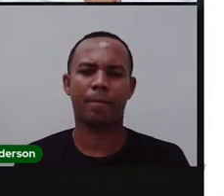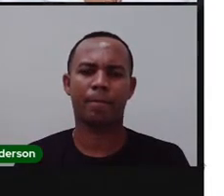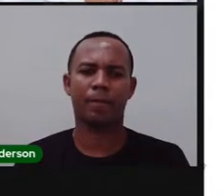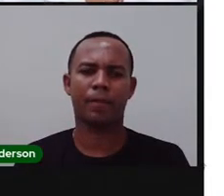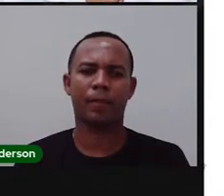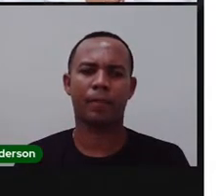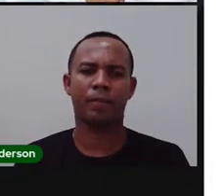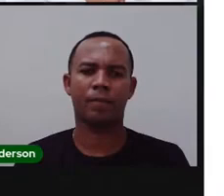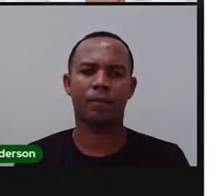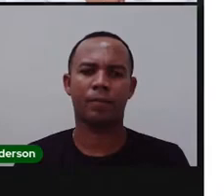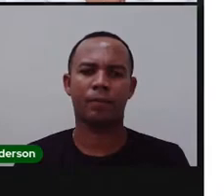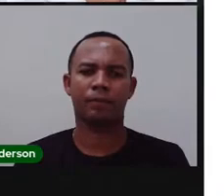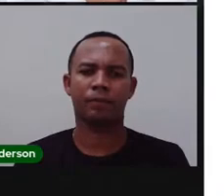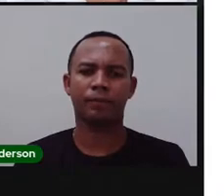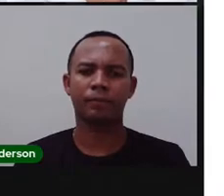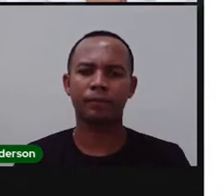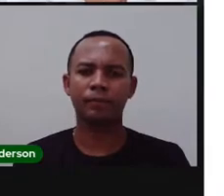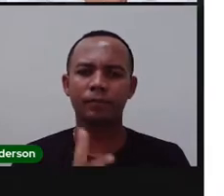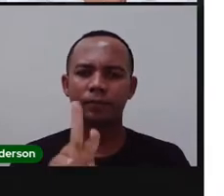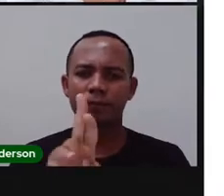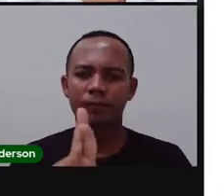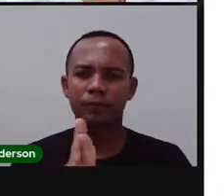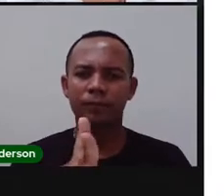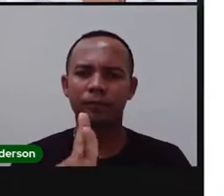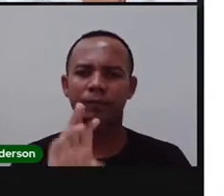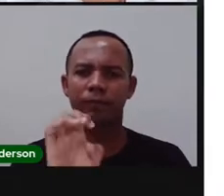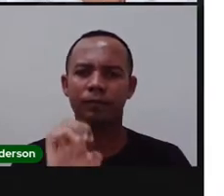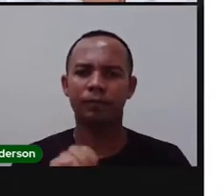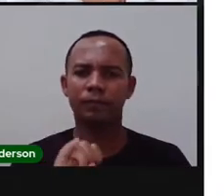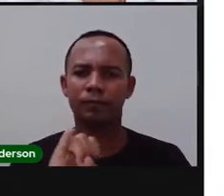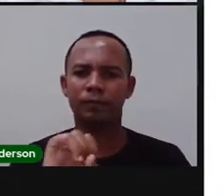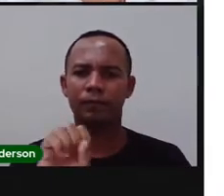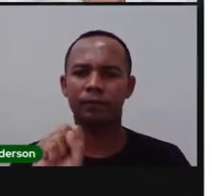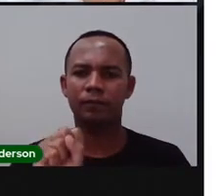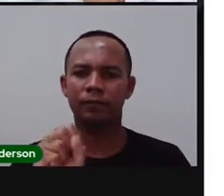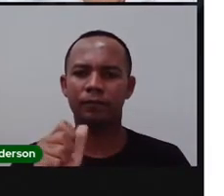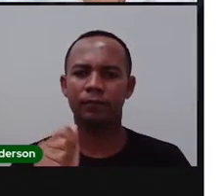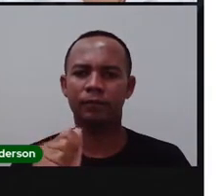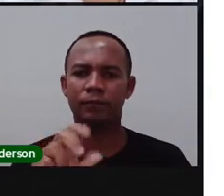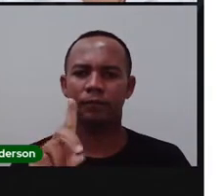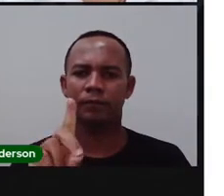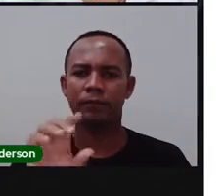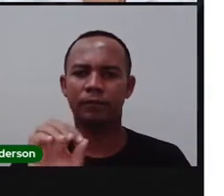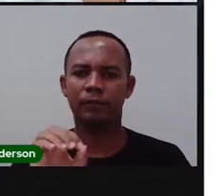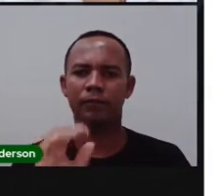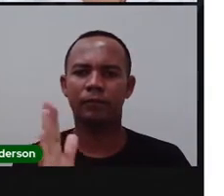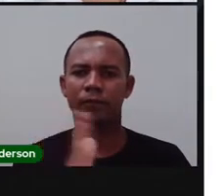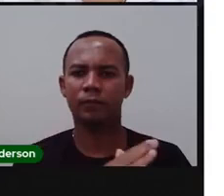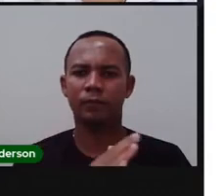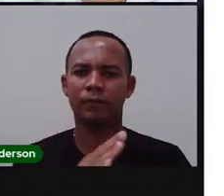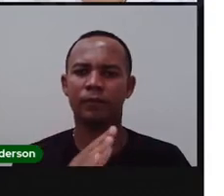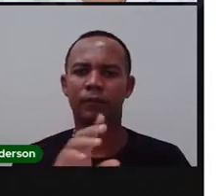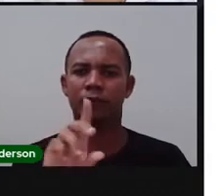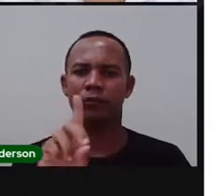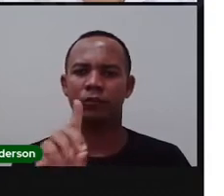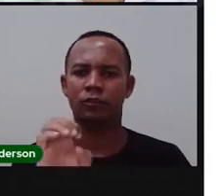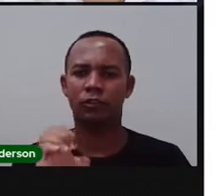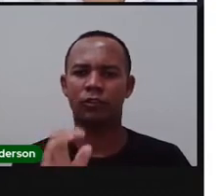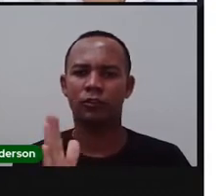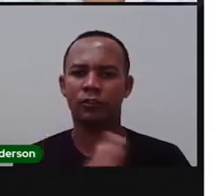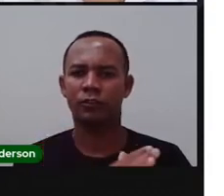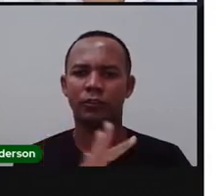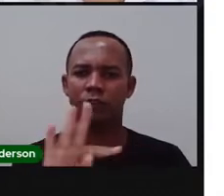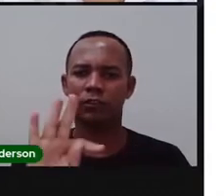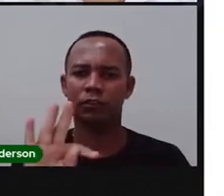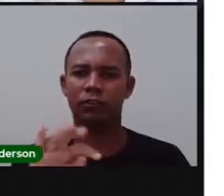Reisado de Ticuá do Sul. E acontece, adivinha onde? Em Ticuá do Sul. Bom,